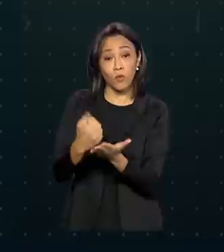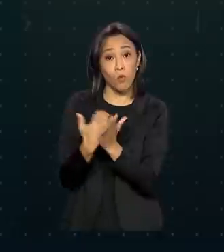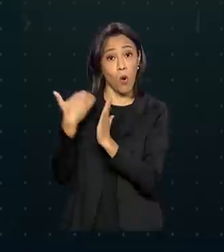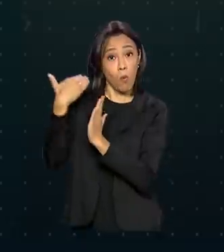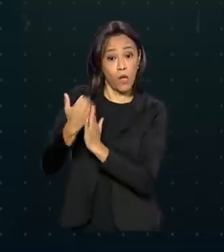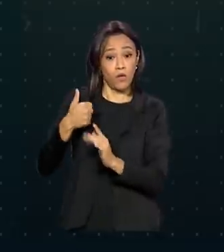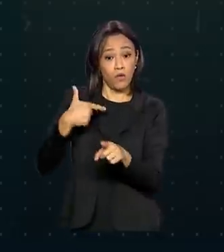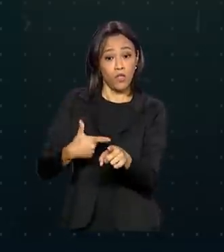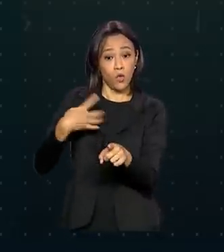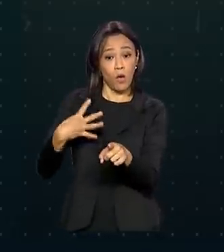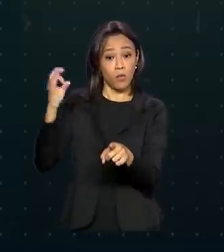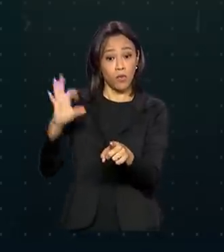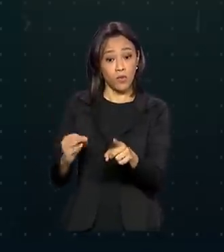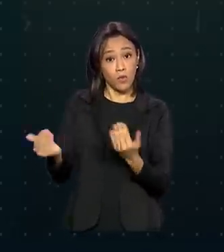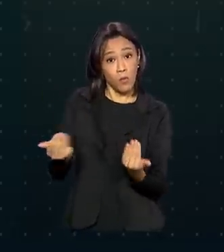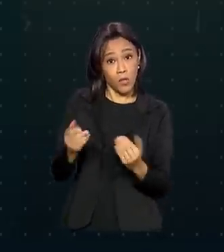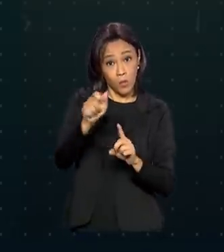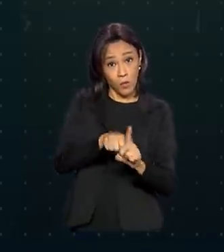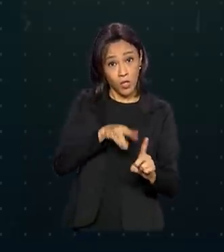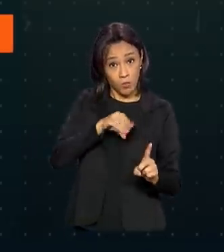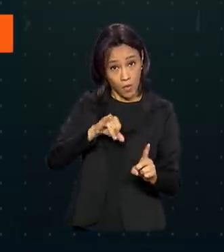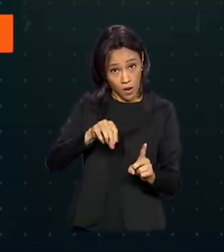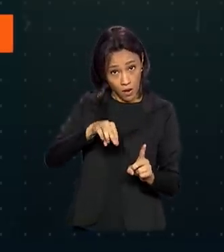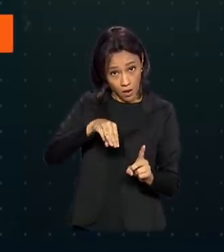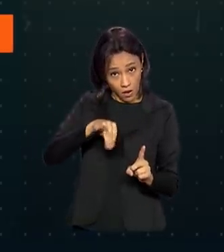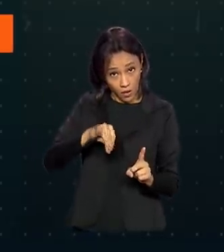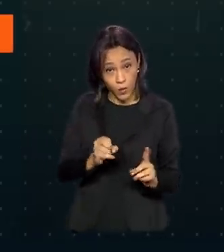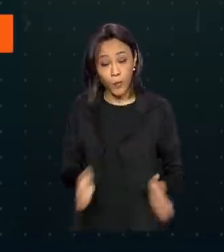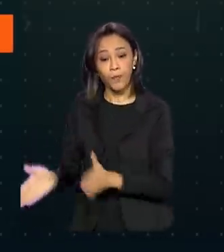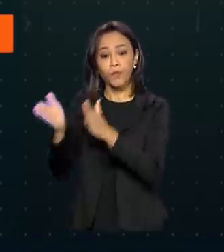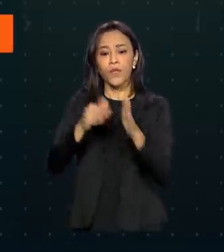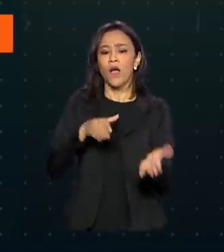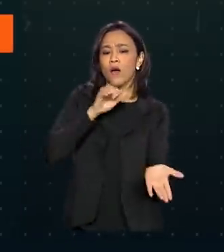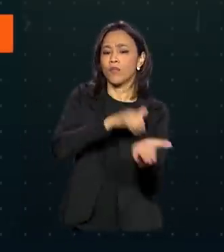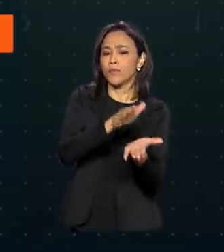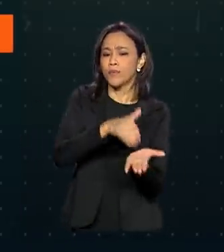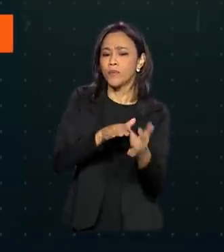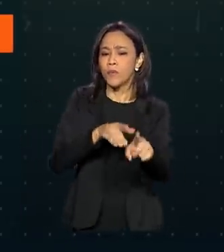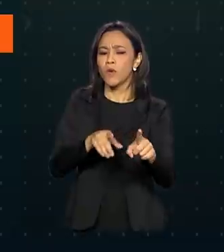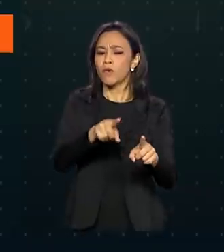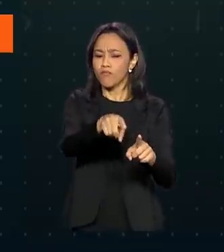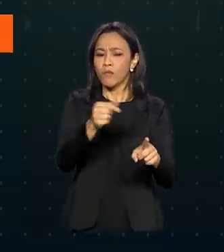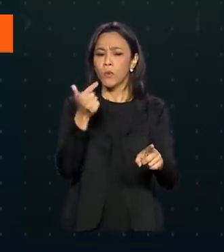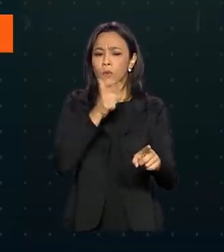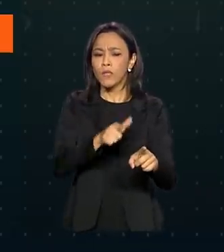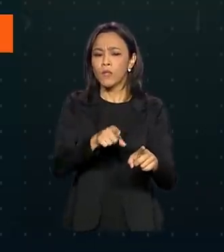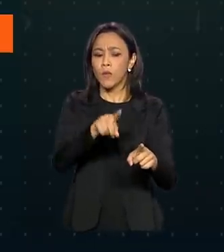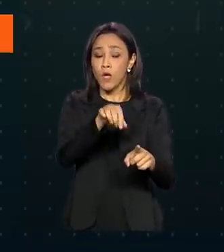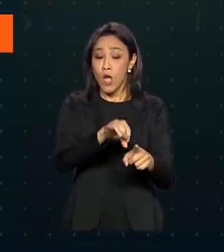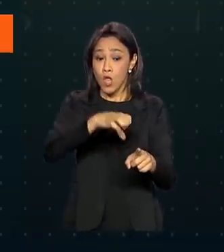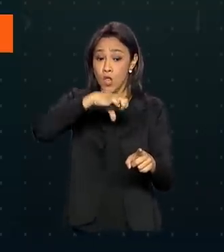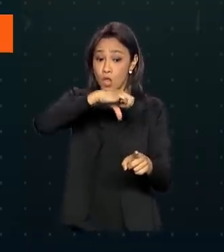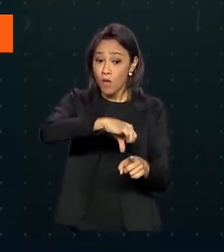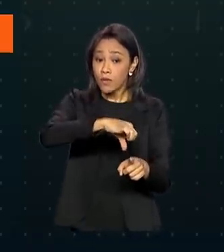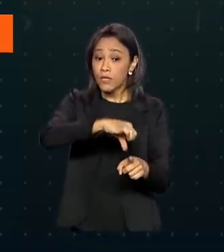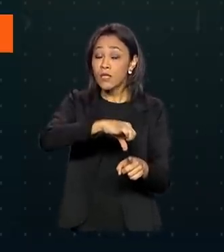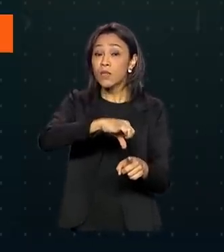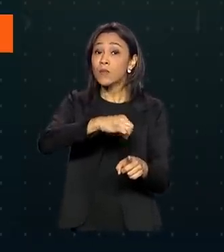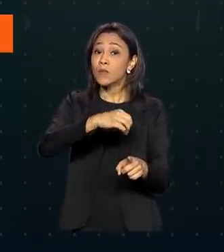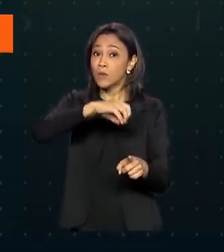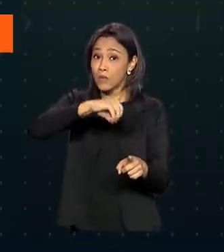em relação a maio. Já a quantidade de desligamentos em junho fechou em cerca de 906 mil,